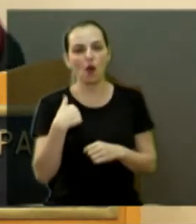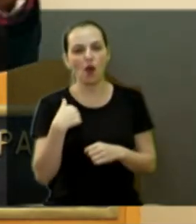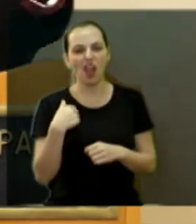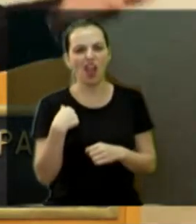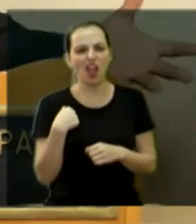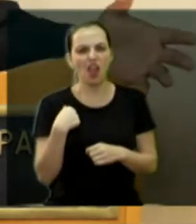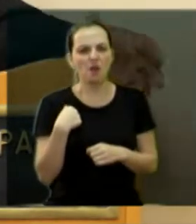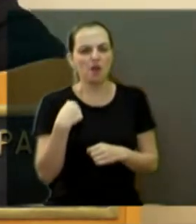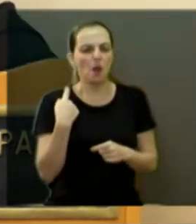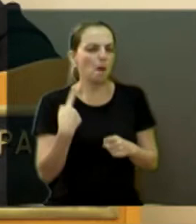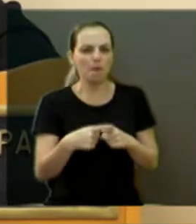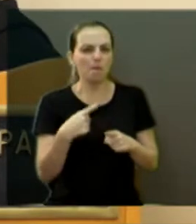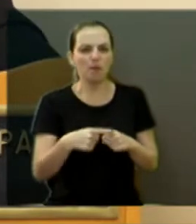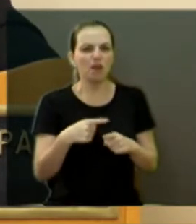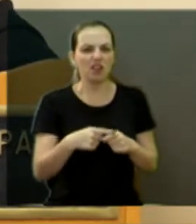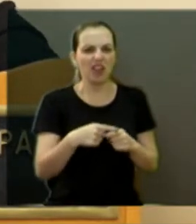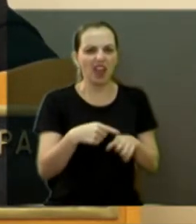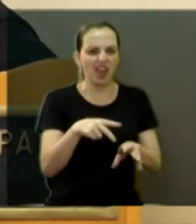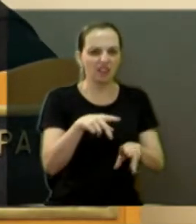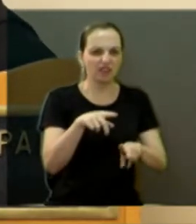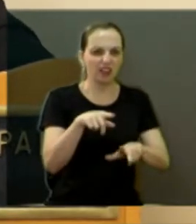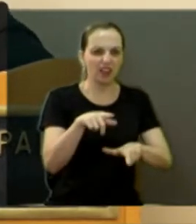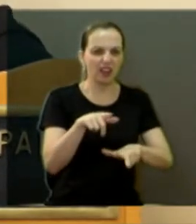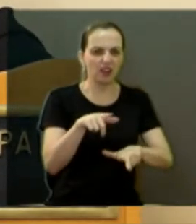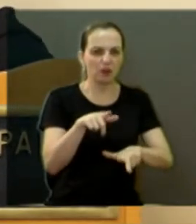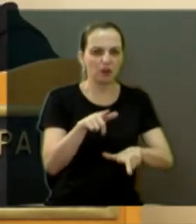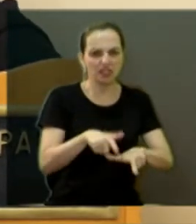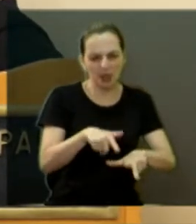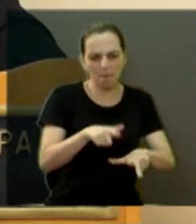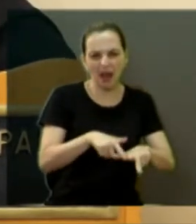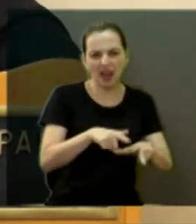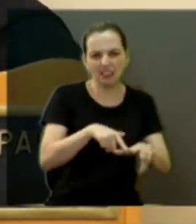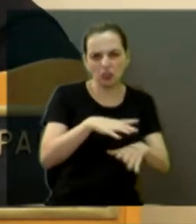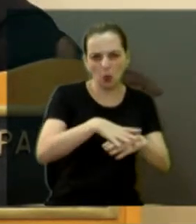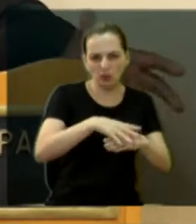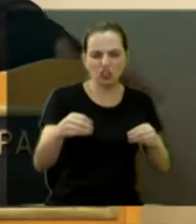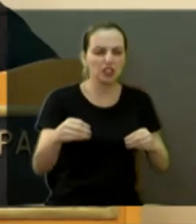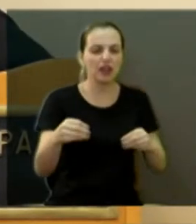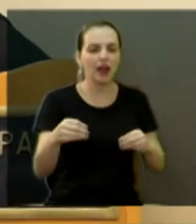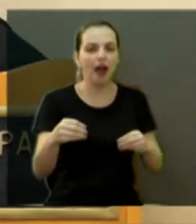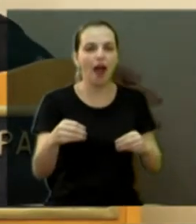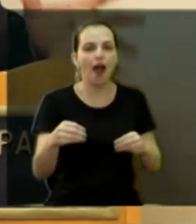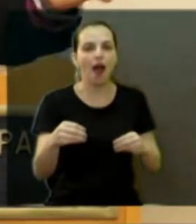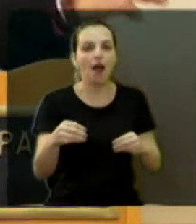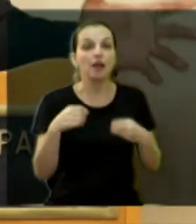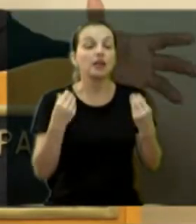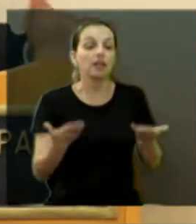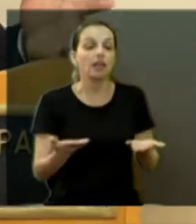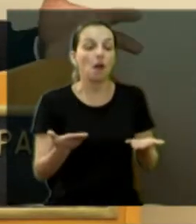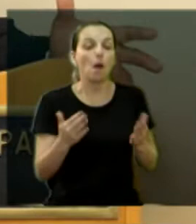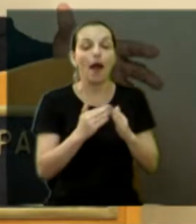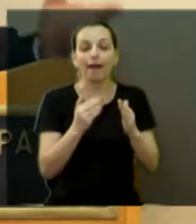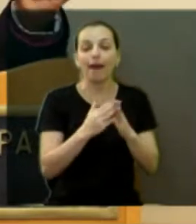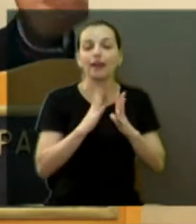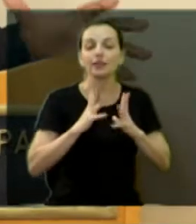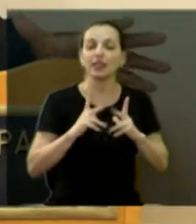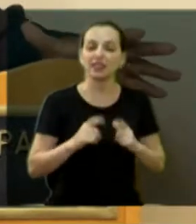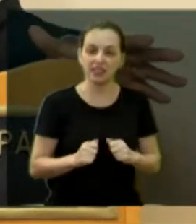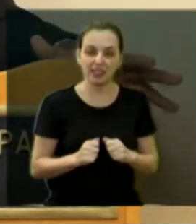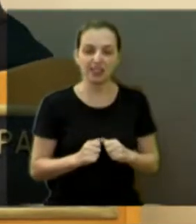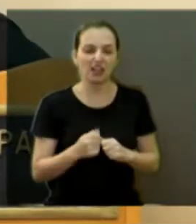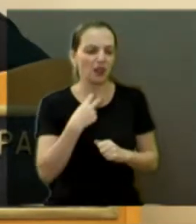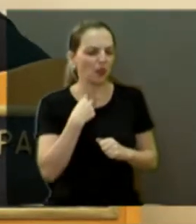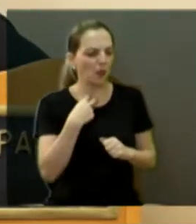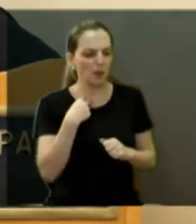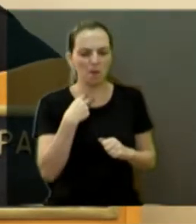ela falou assim, mas por você tem o sapato, meu filho? Falei, mãe, a senhora merece, A casa está limpinha. Então, ela não fala nada, mas se você entrar com o sapato, ela pôs a